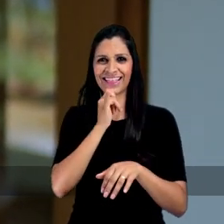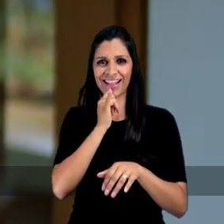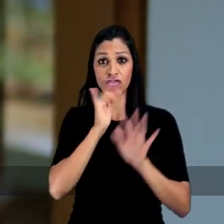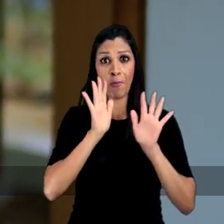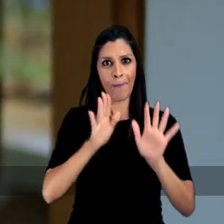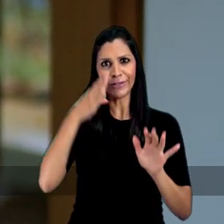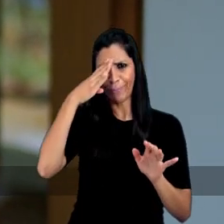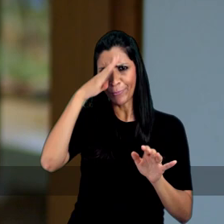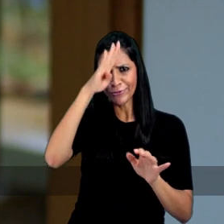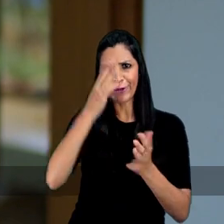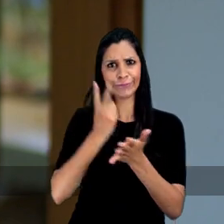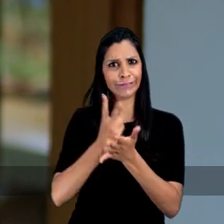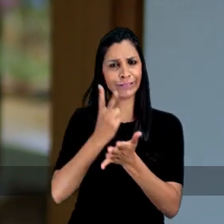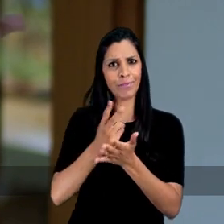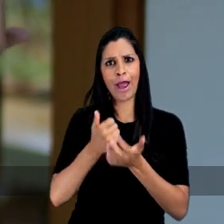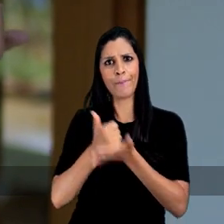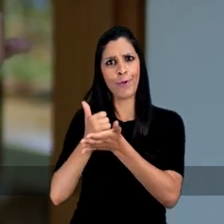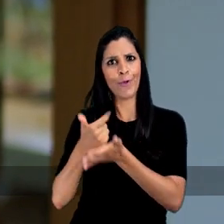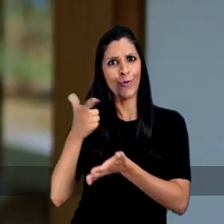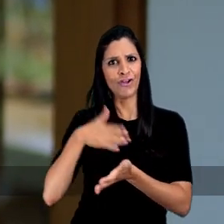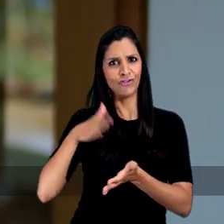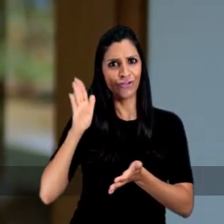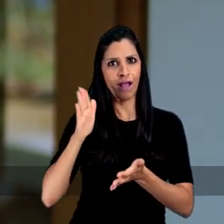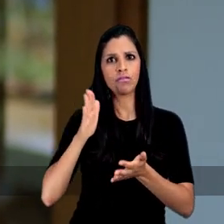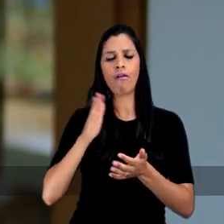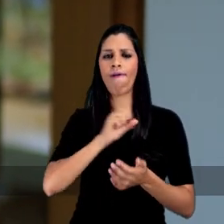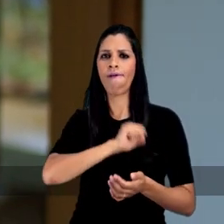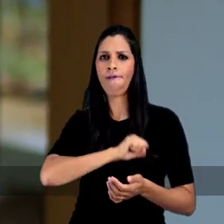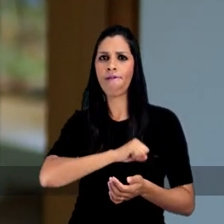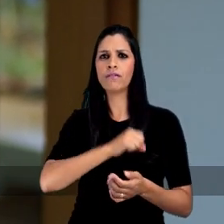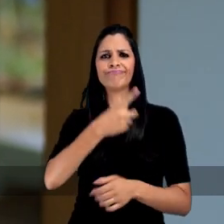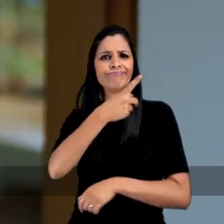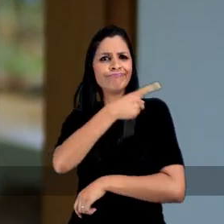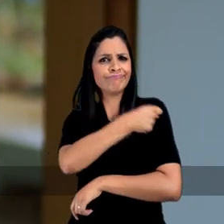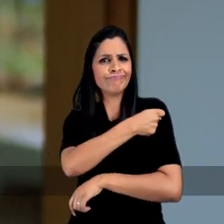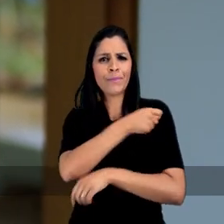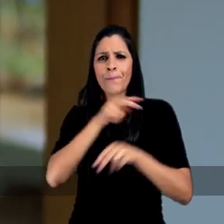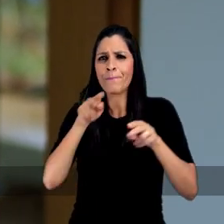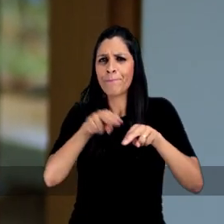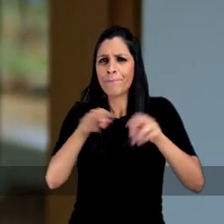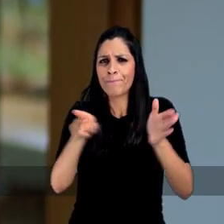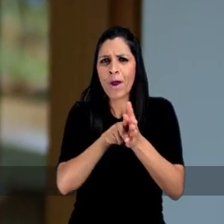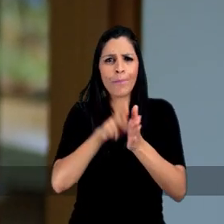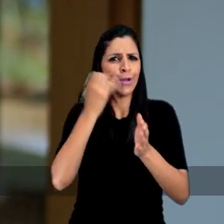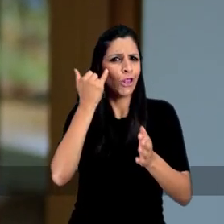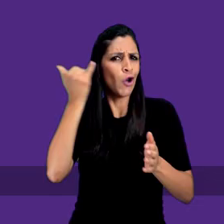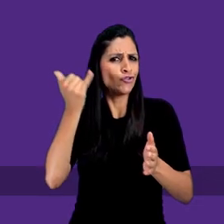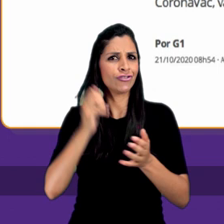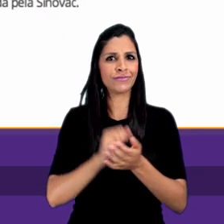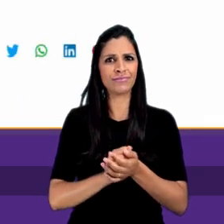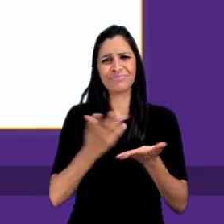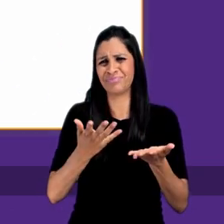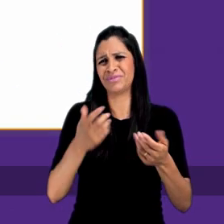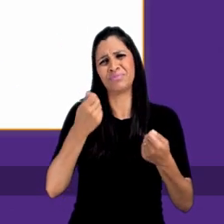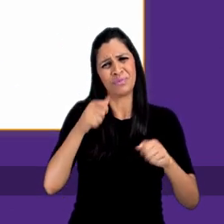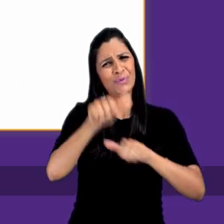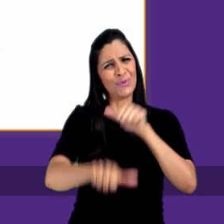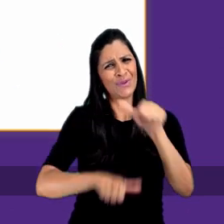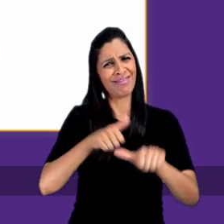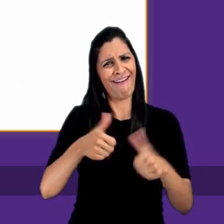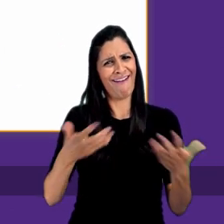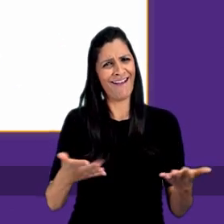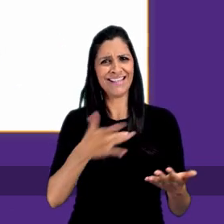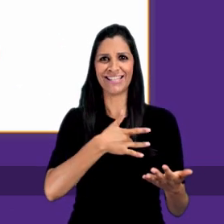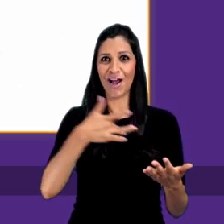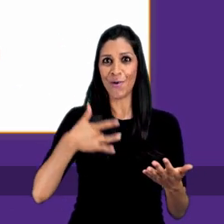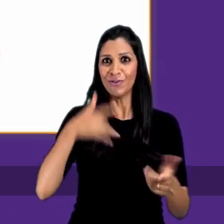final de teste. Mas Bolsonaro, que torce para o nosso adversário, boicota a vacina por razões ideológicas. Bah! Tem que mudar